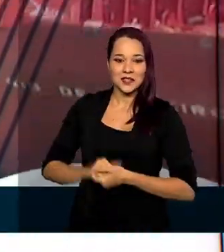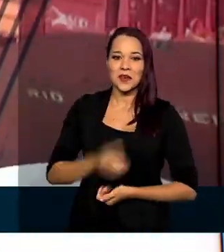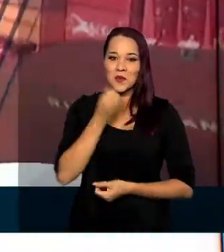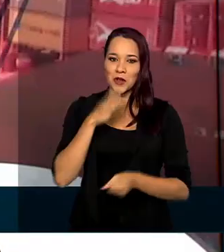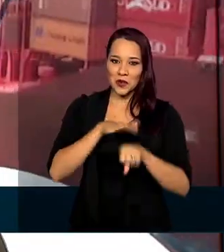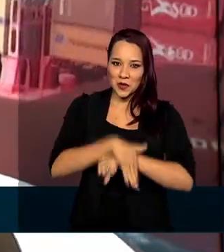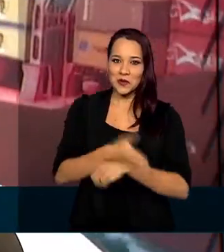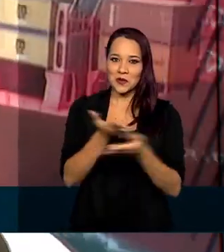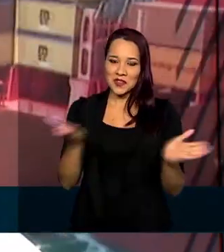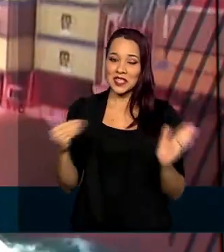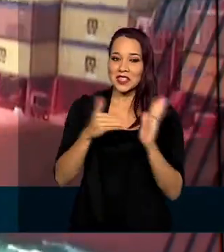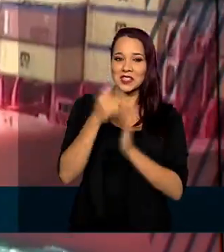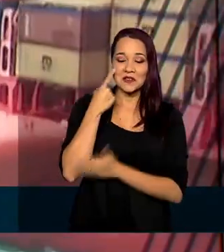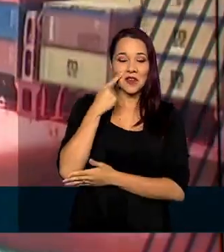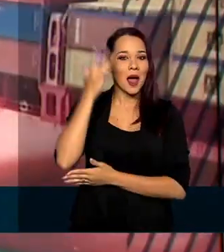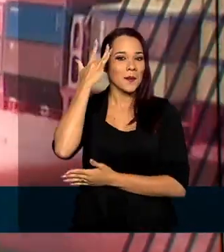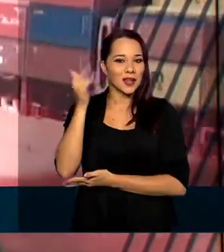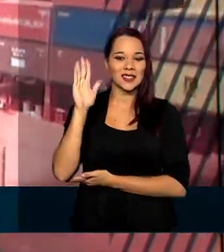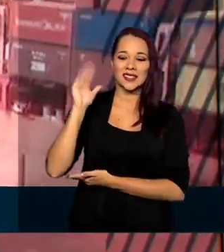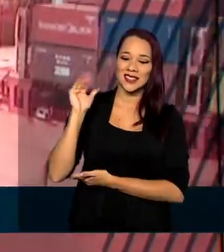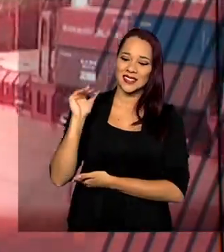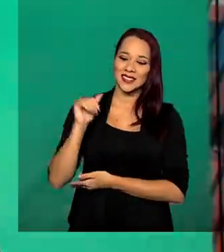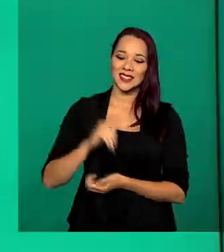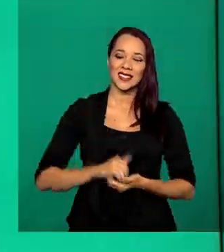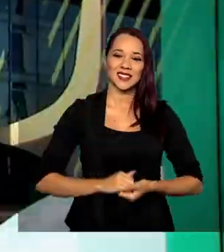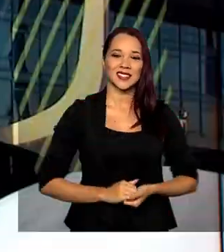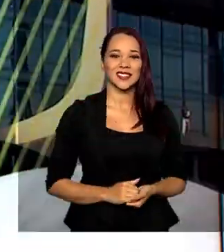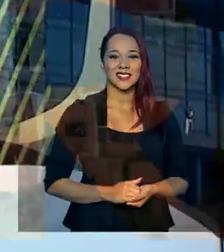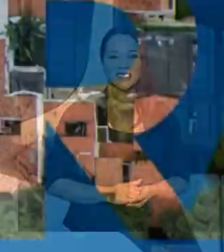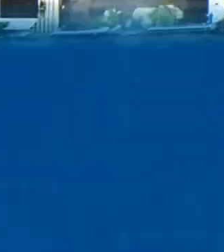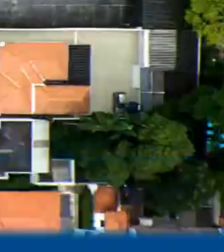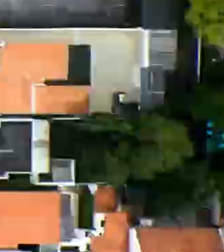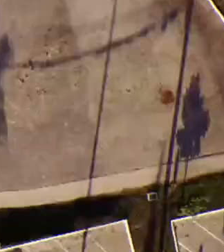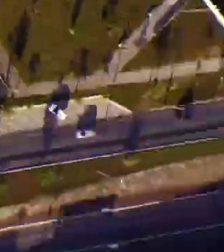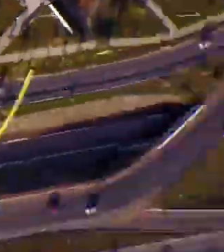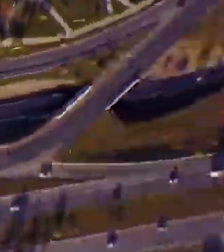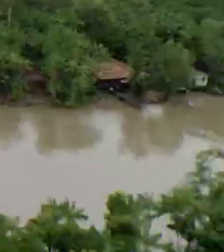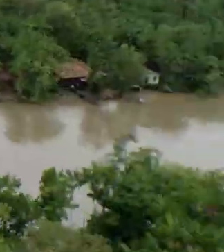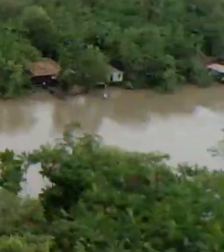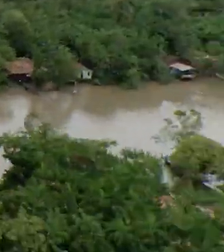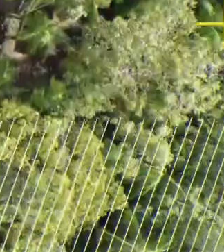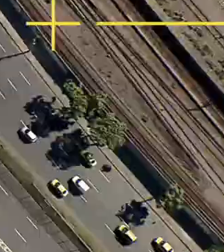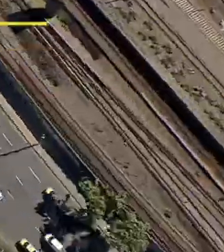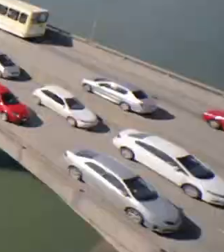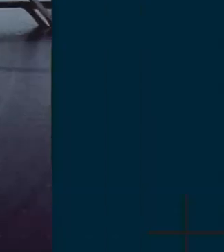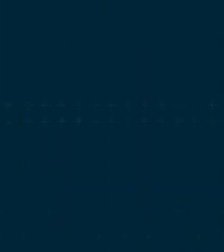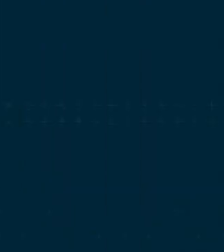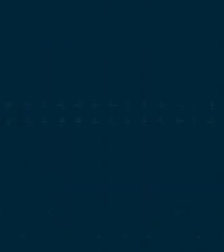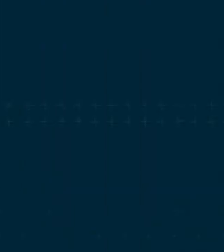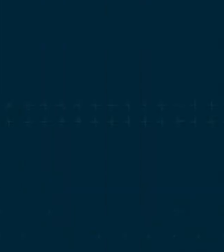Uma boa noite para você. Nos vemos amanhã. Até mais. Transcrição e por Quintena